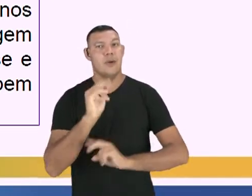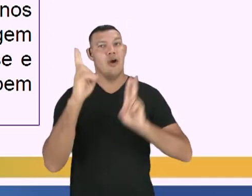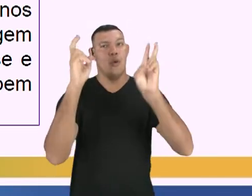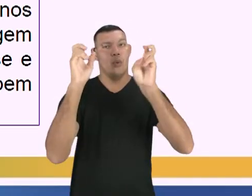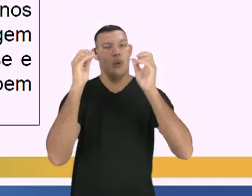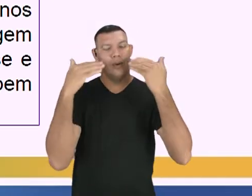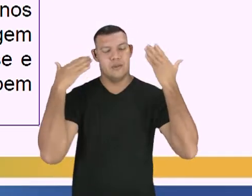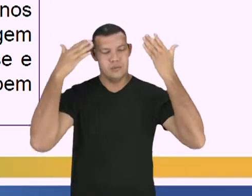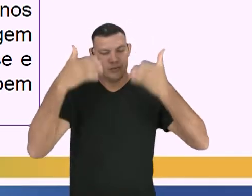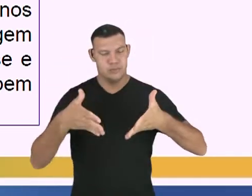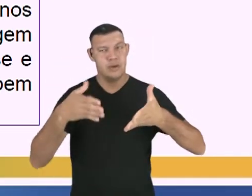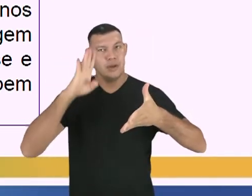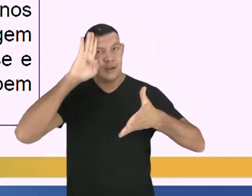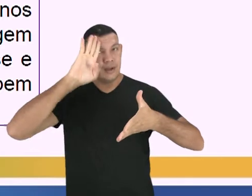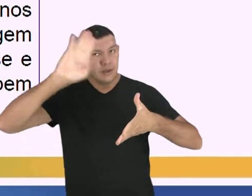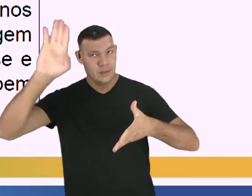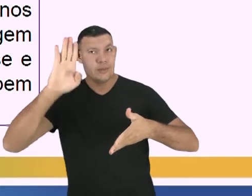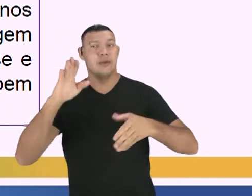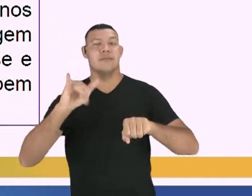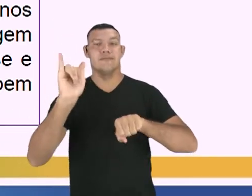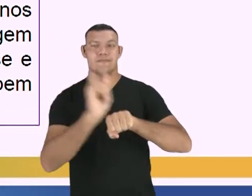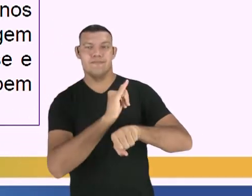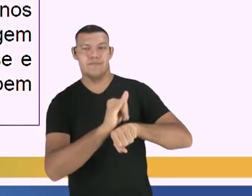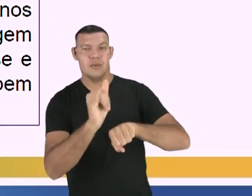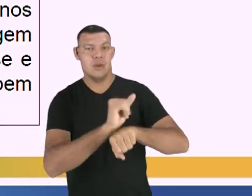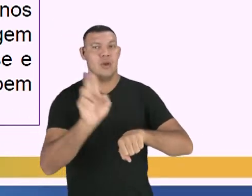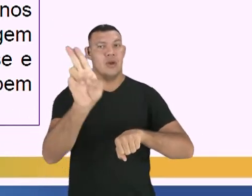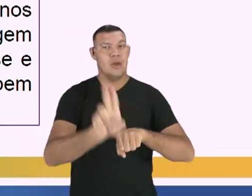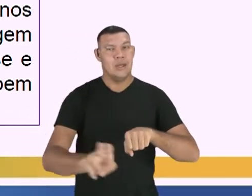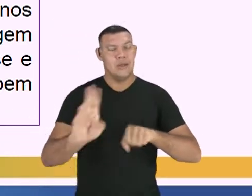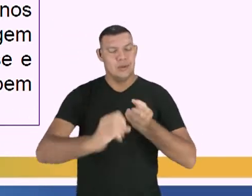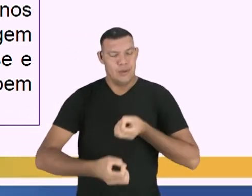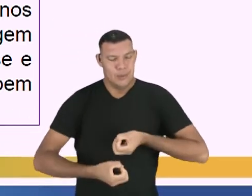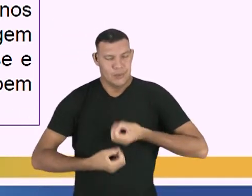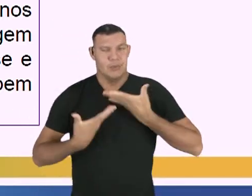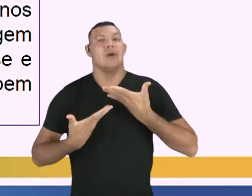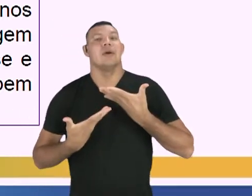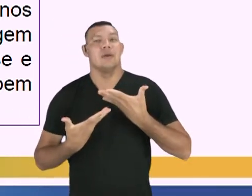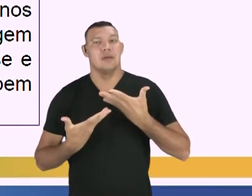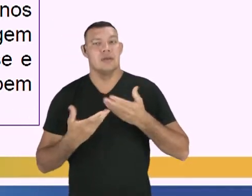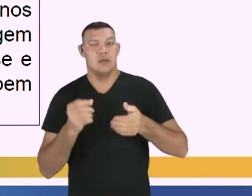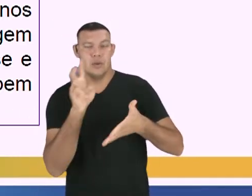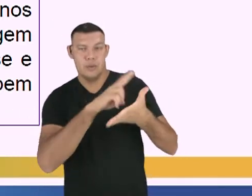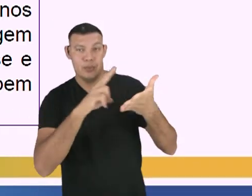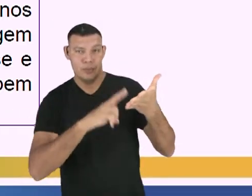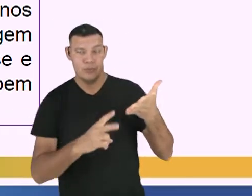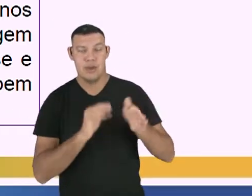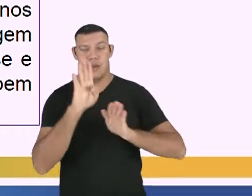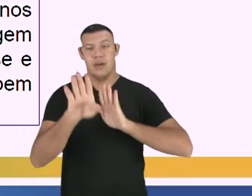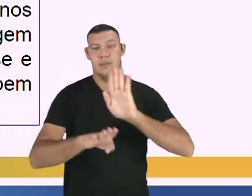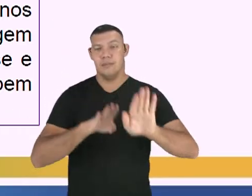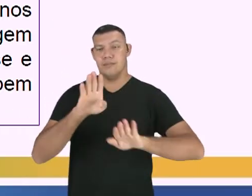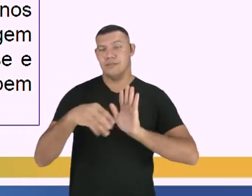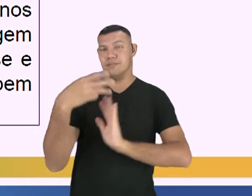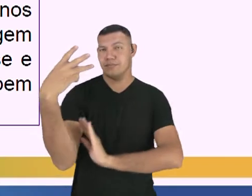principal ou adotando estratégias para surpreender o leitor. Passo 3.